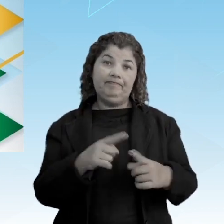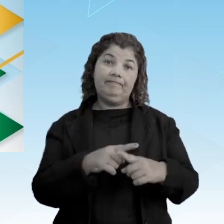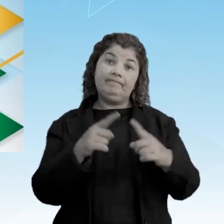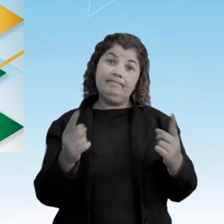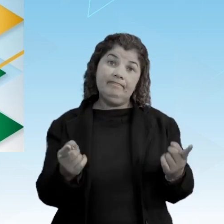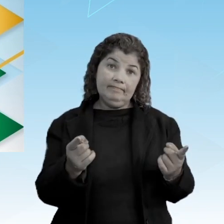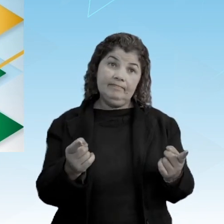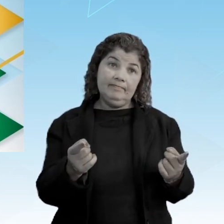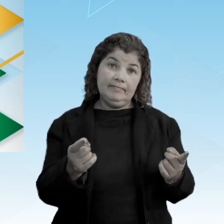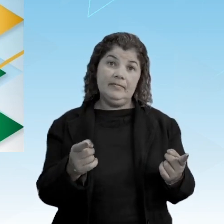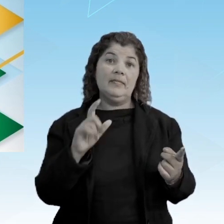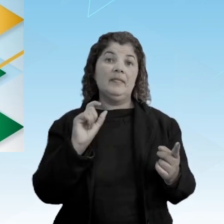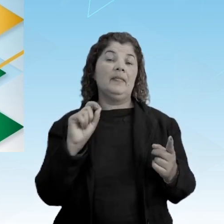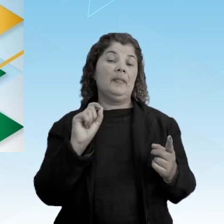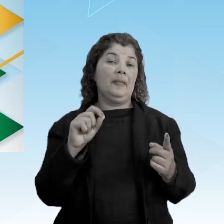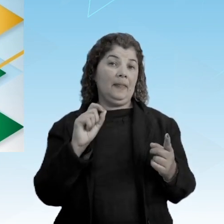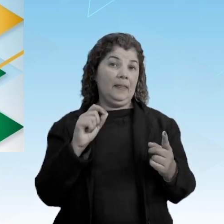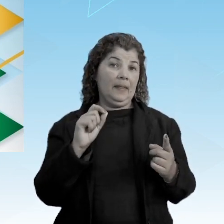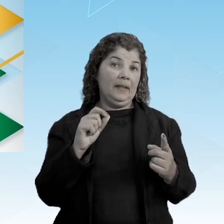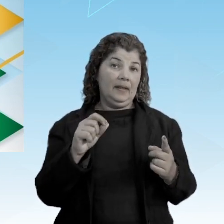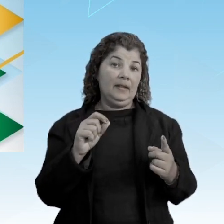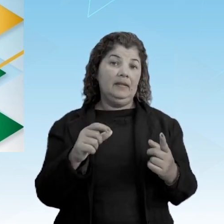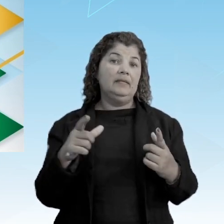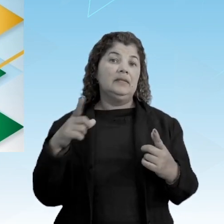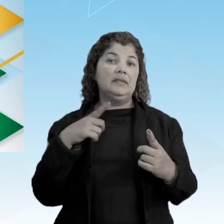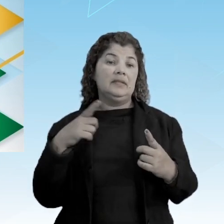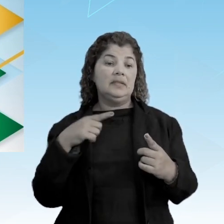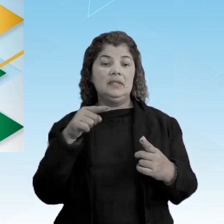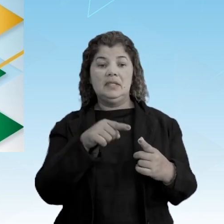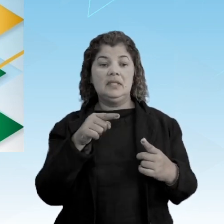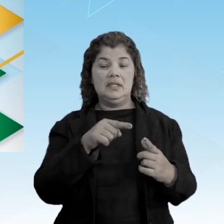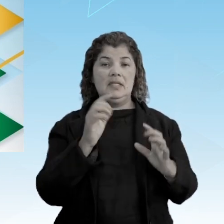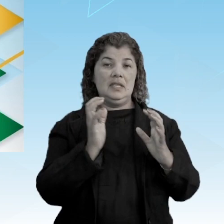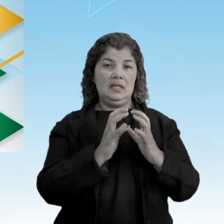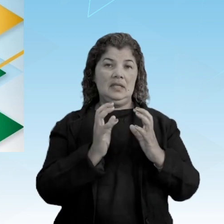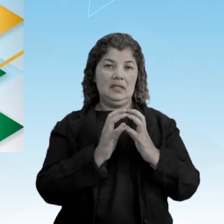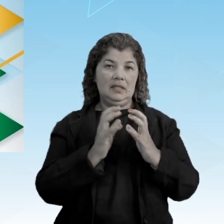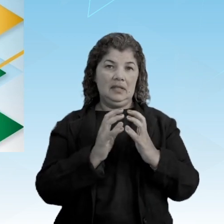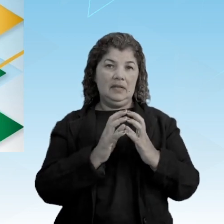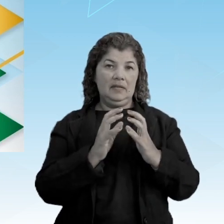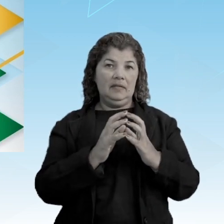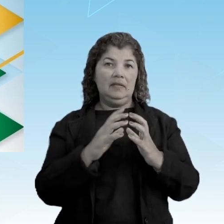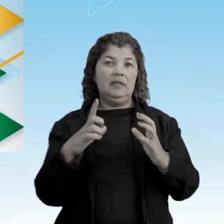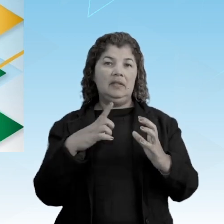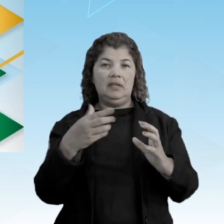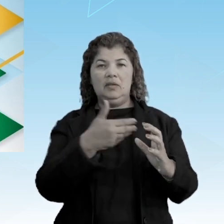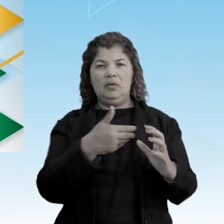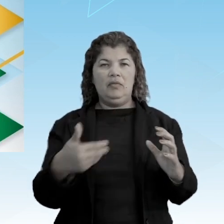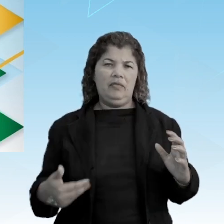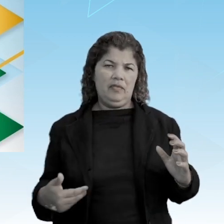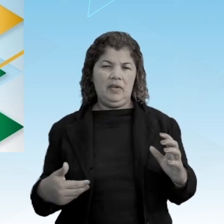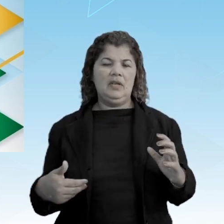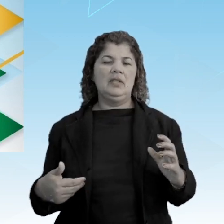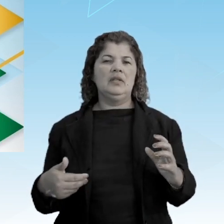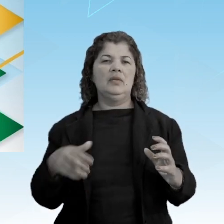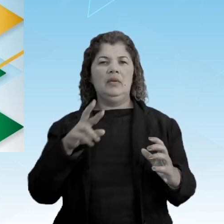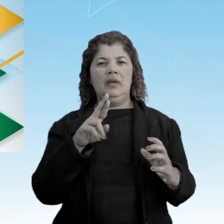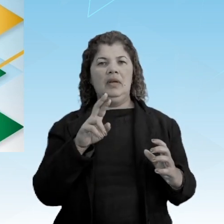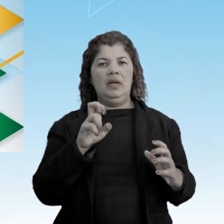ressalto ainda que ao saber que Recife tinha, agora, um governo republicano,